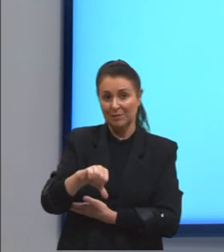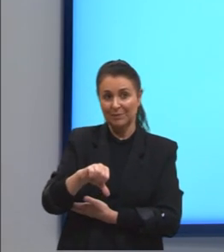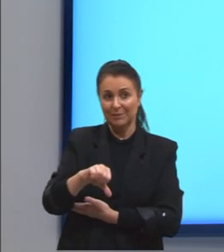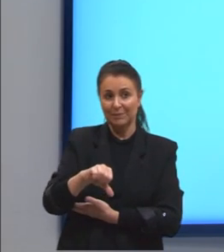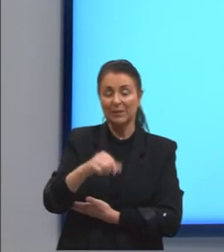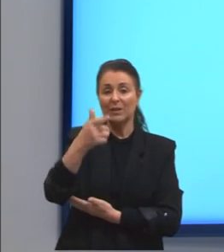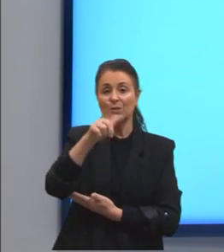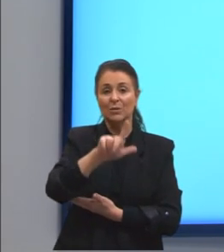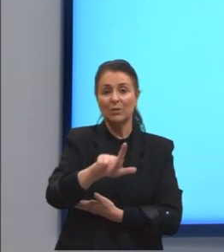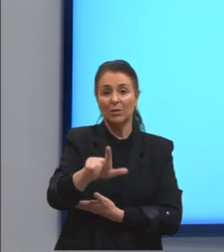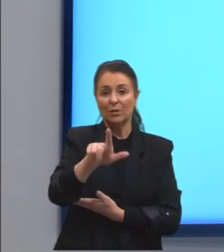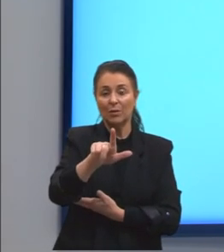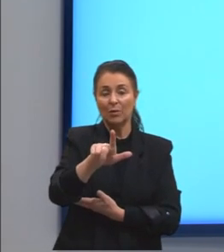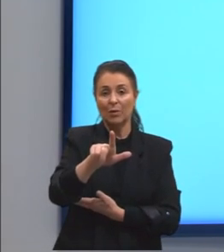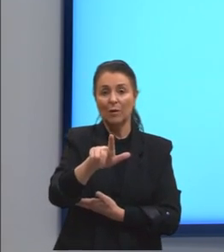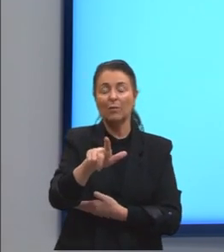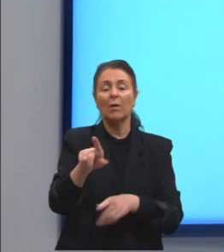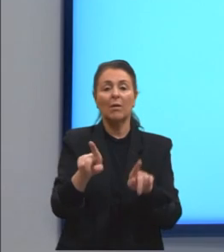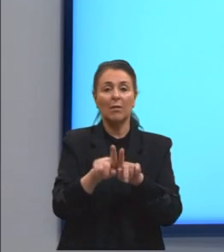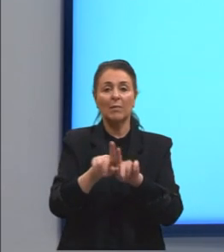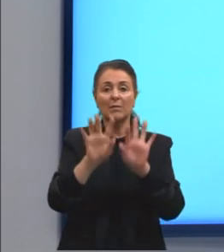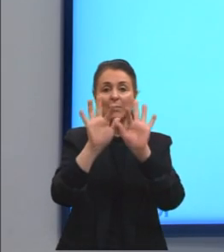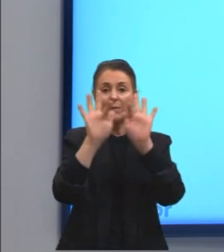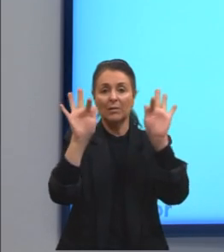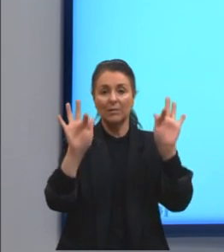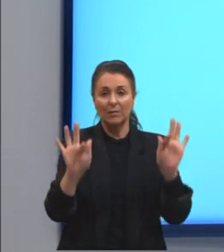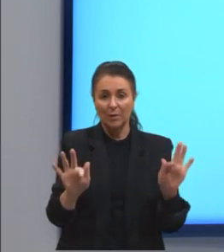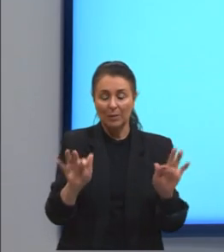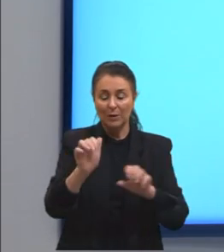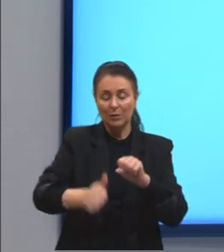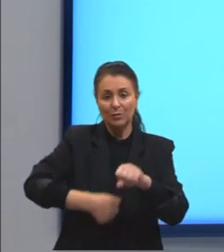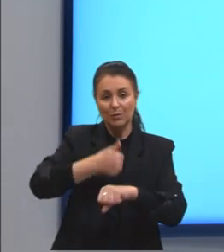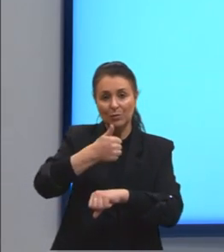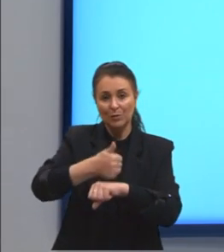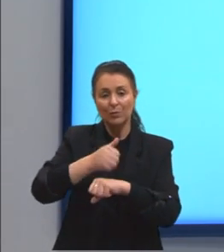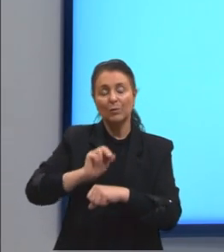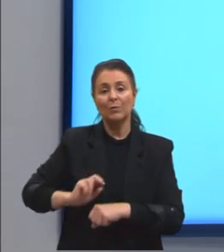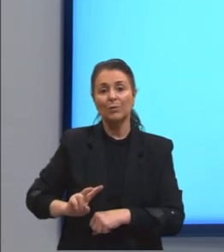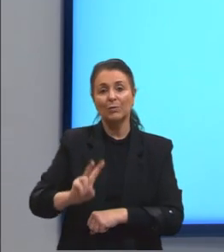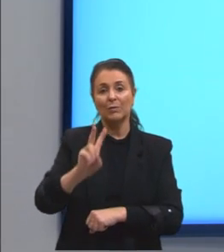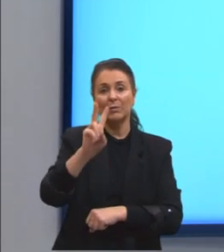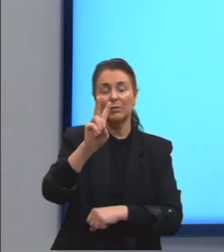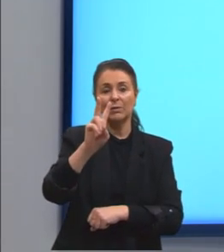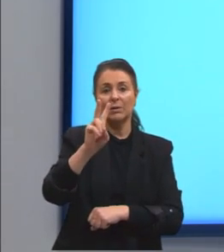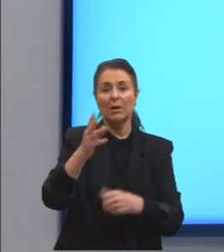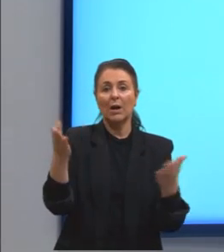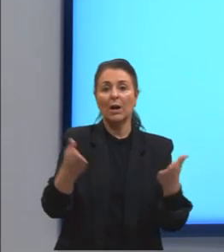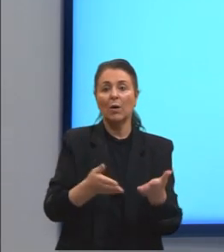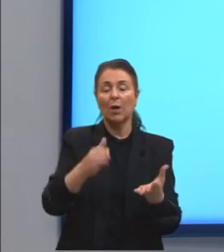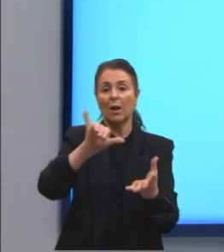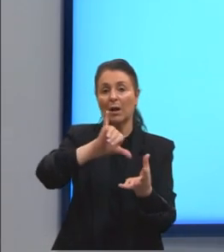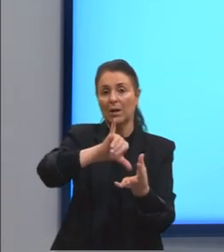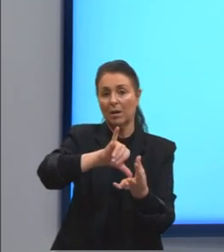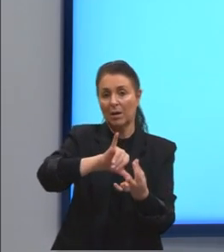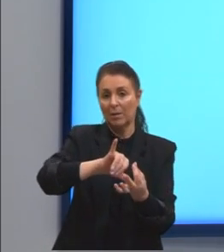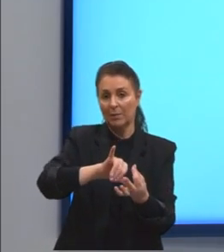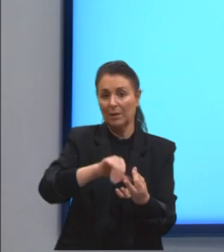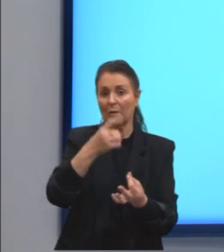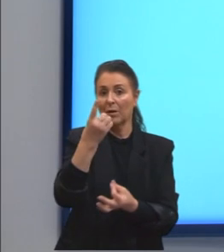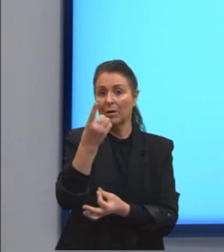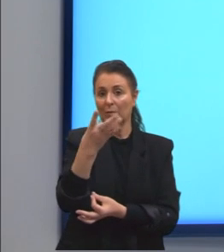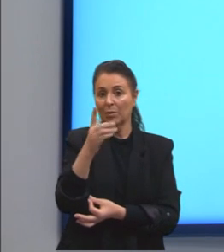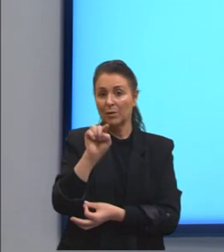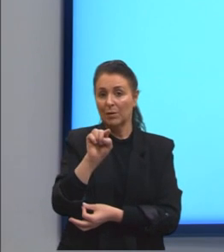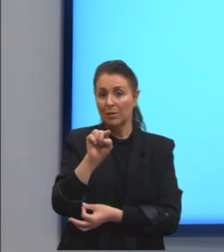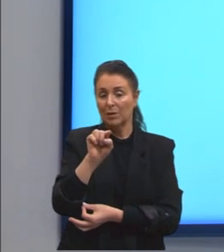De novo, a mesma fórmula, só que substituímos os valores. Agora o capital, R$ 14 mil e R